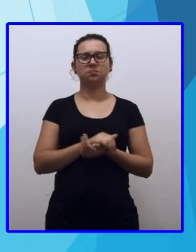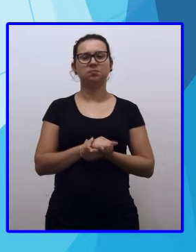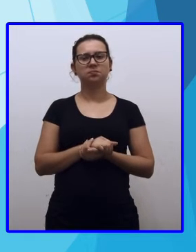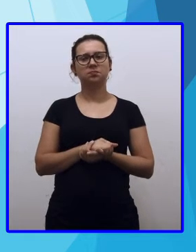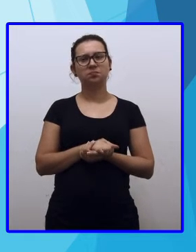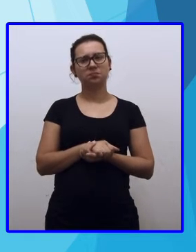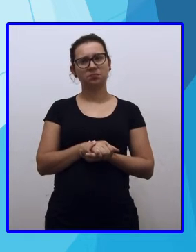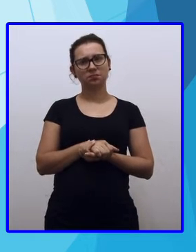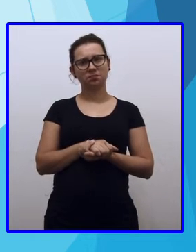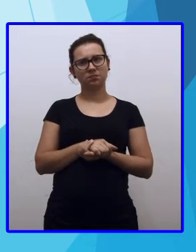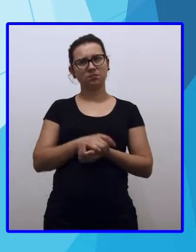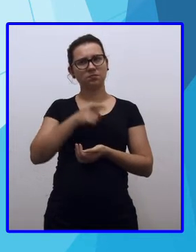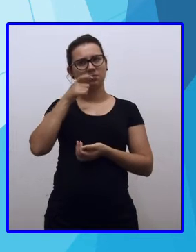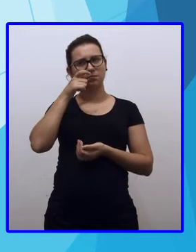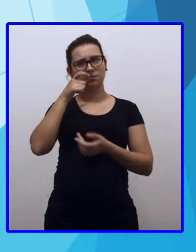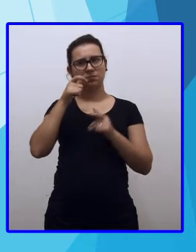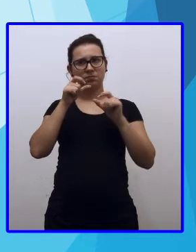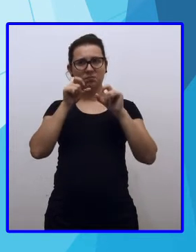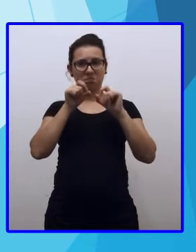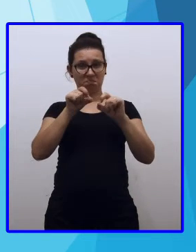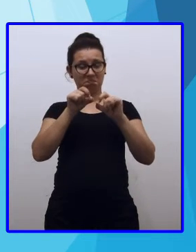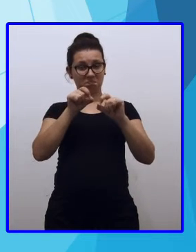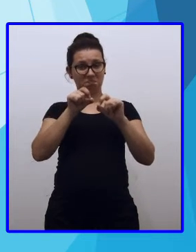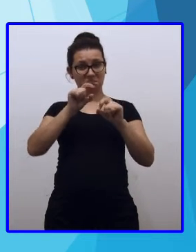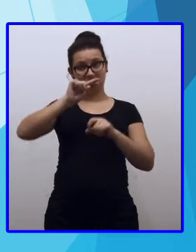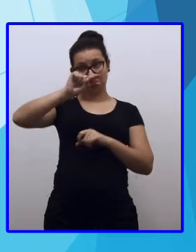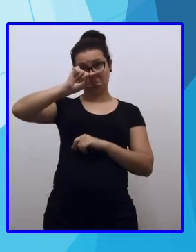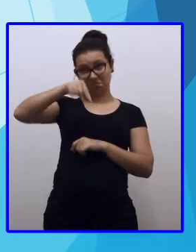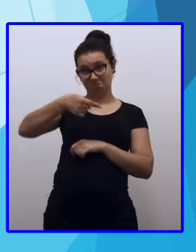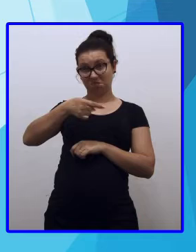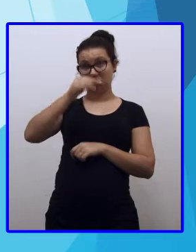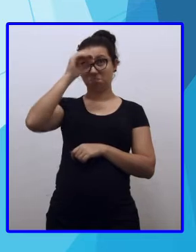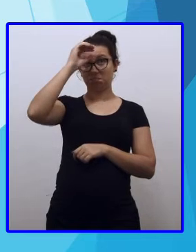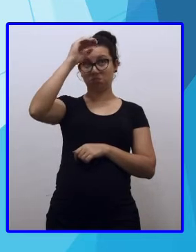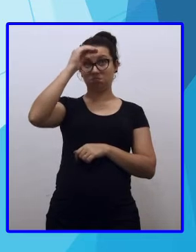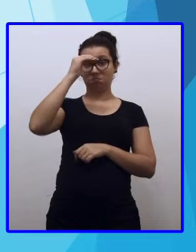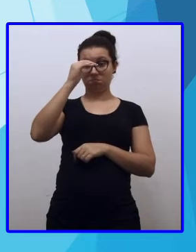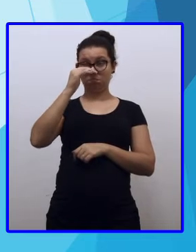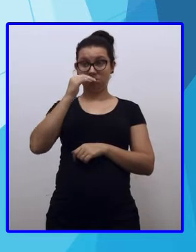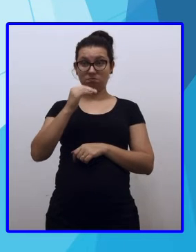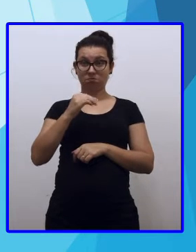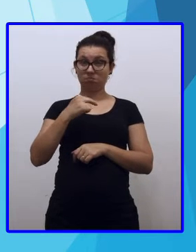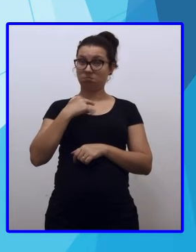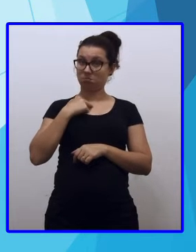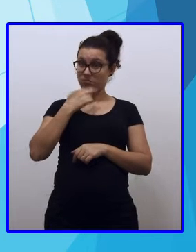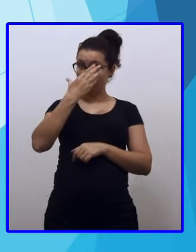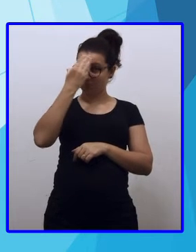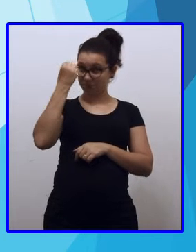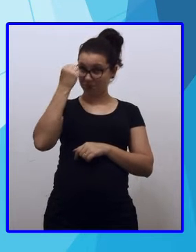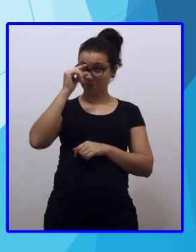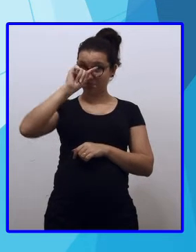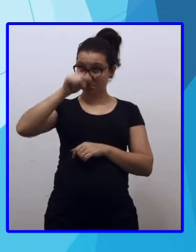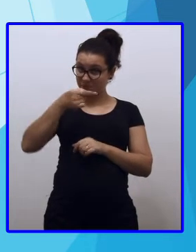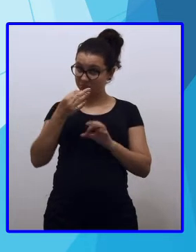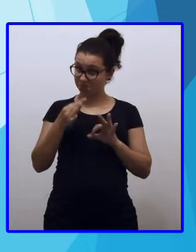Acabei essa conta? Não. Vírgula embaixo de vírgula. Não esqueço de colocar. Mas eu quero saber